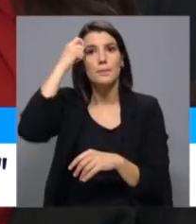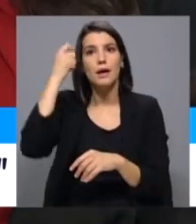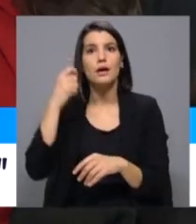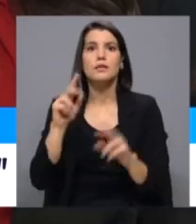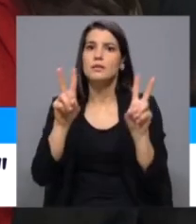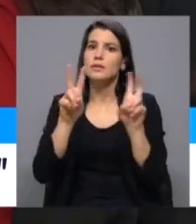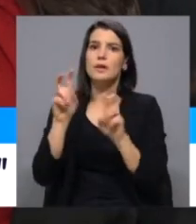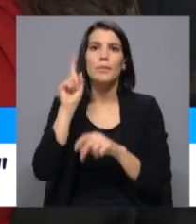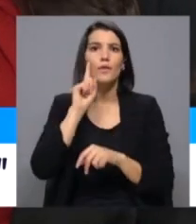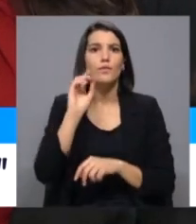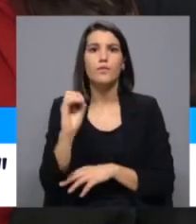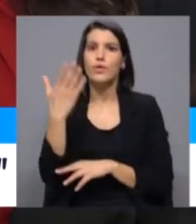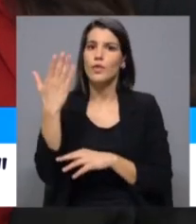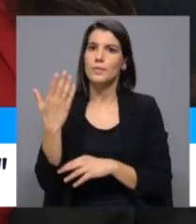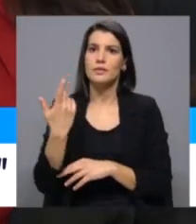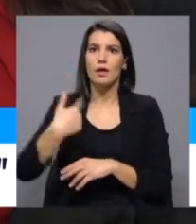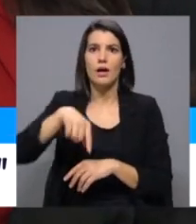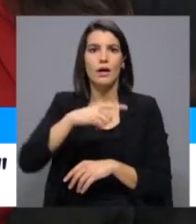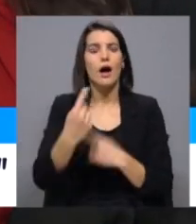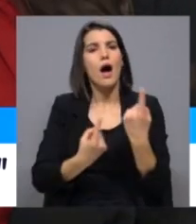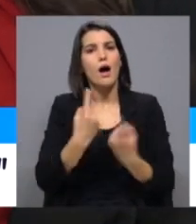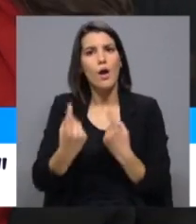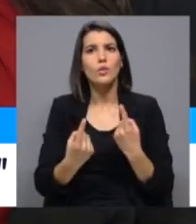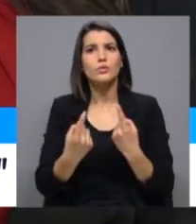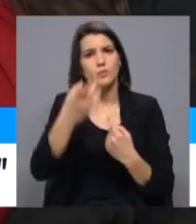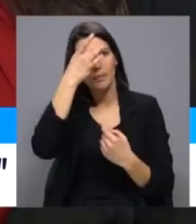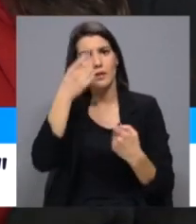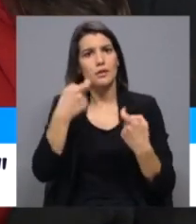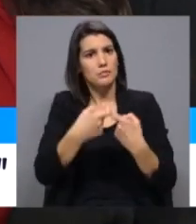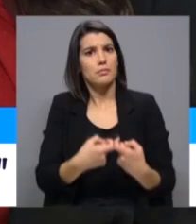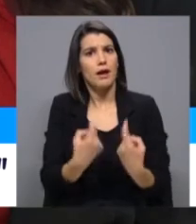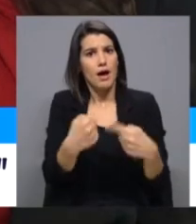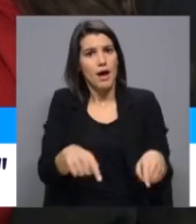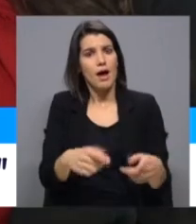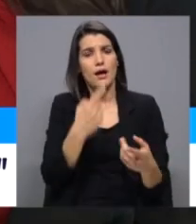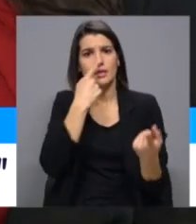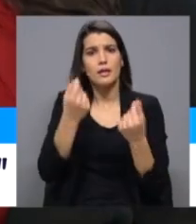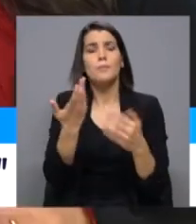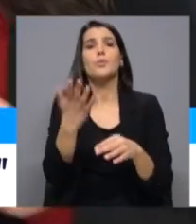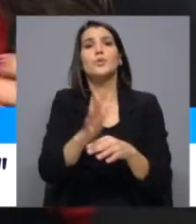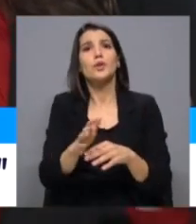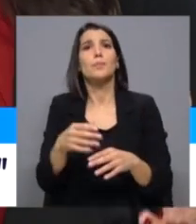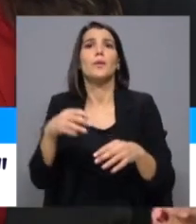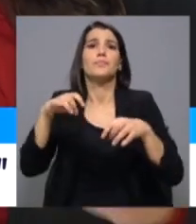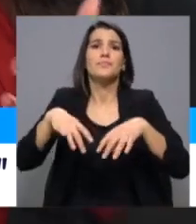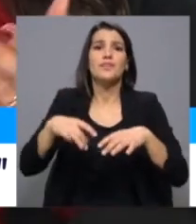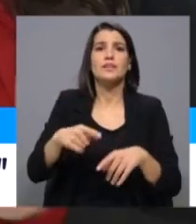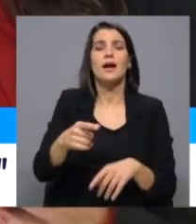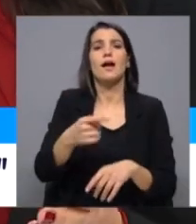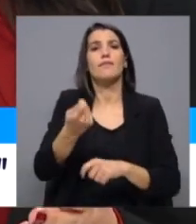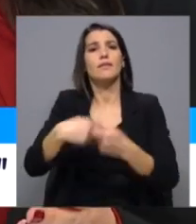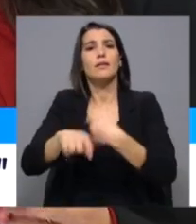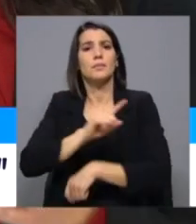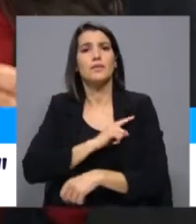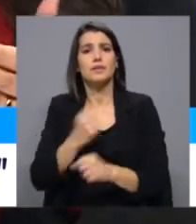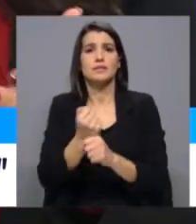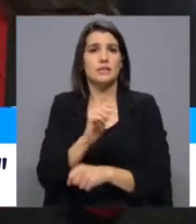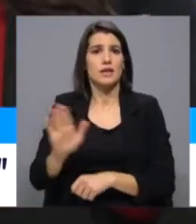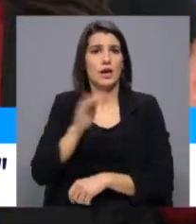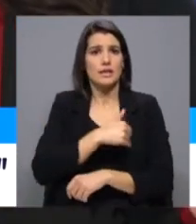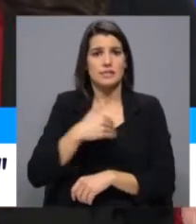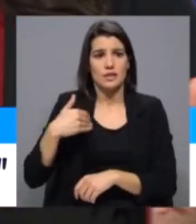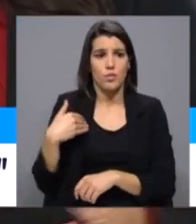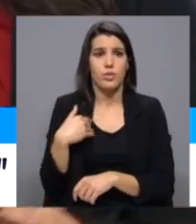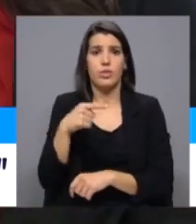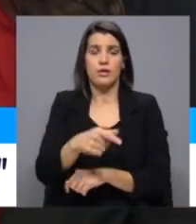fundamentais e nas quais algumas delas até convergimos, seja naquilo que é combater, por exemplo, a tentativa de privatização do SNS por